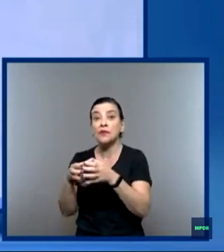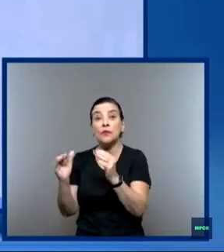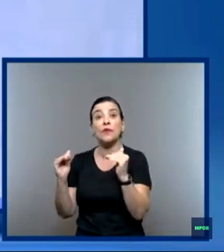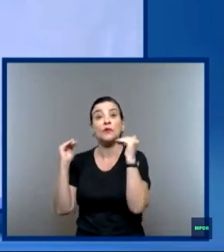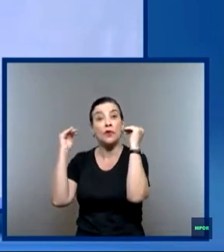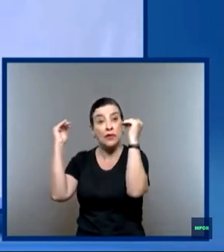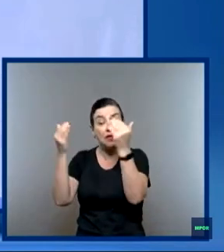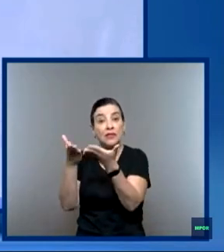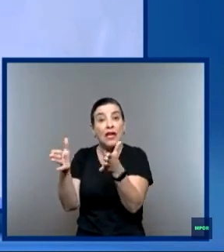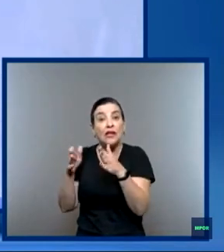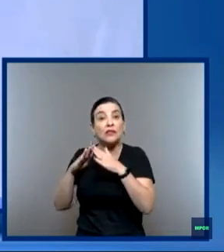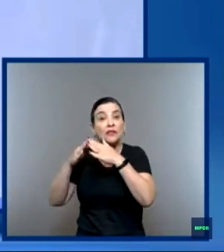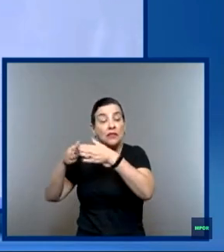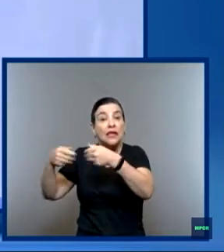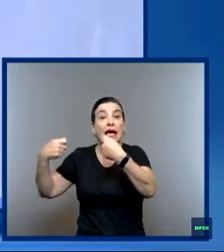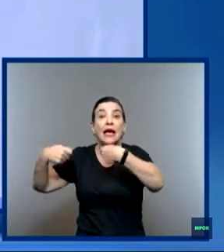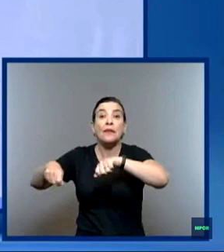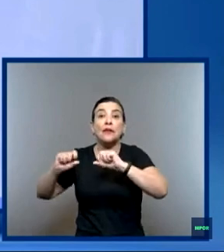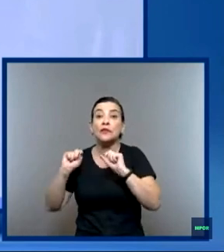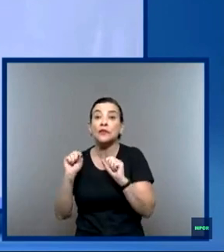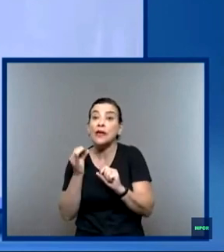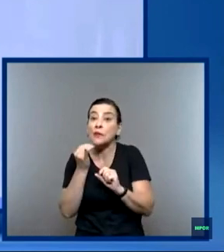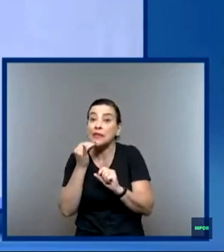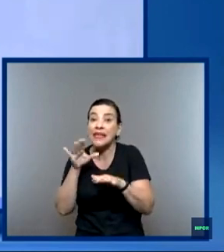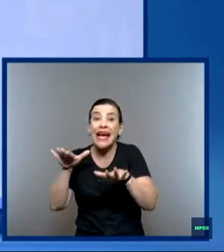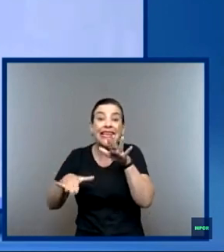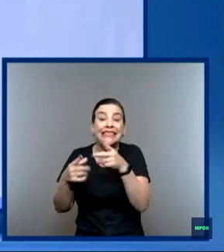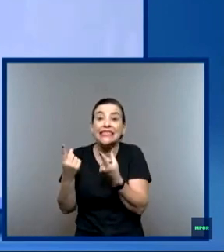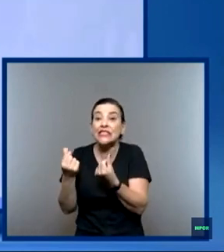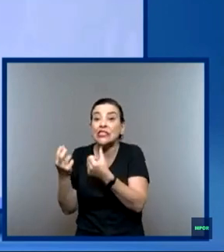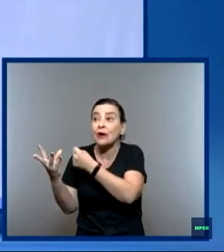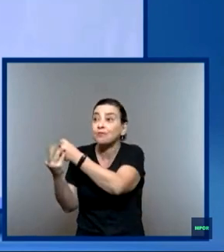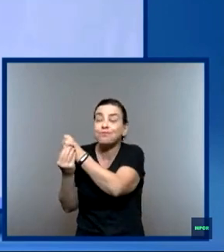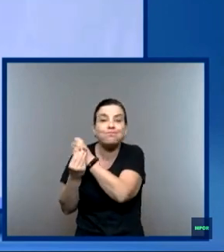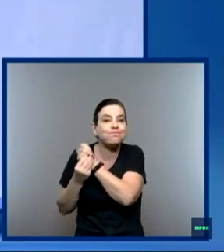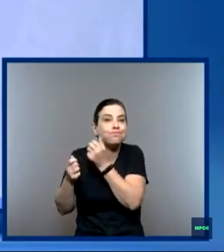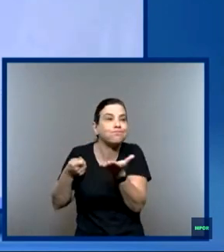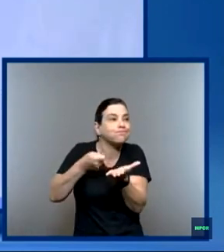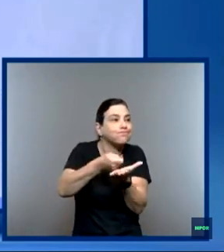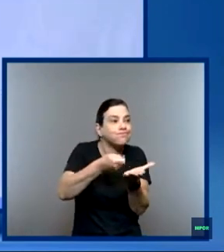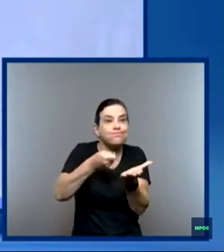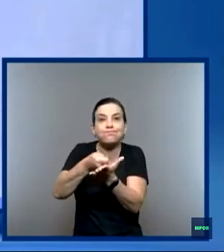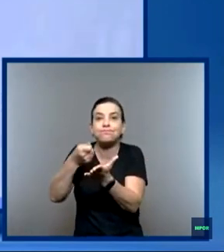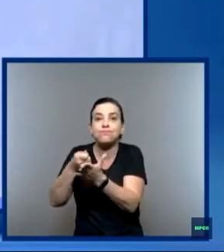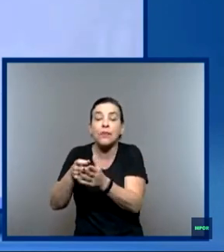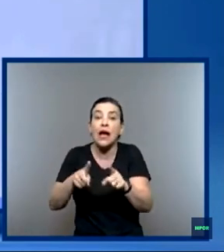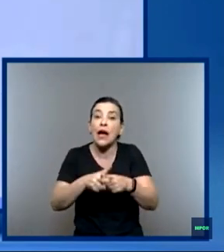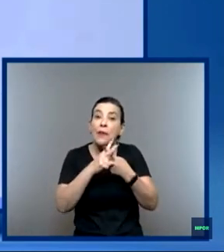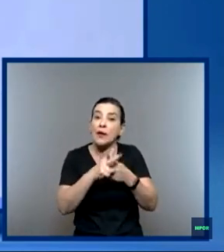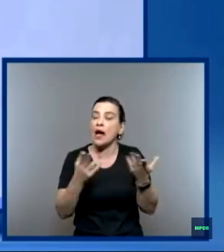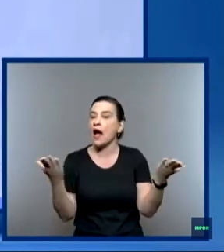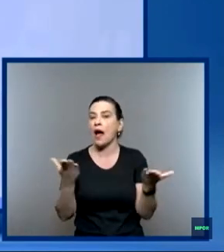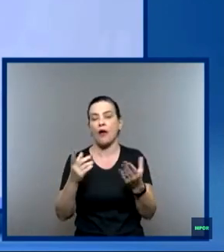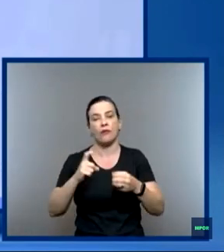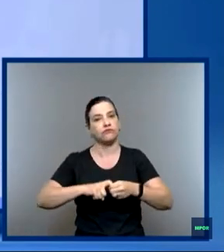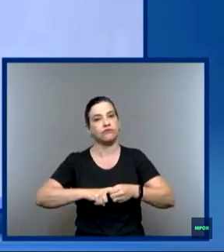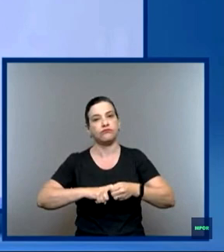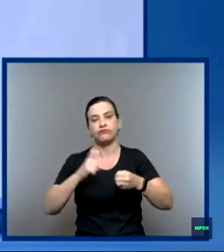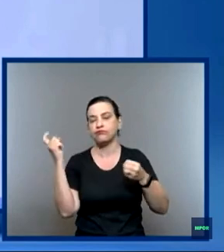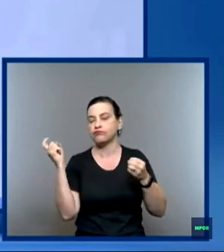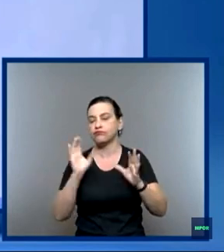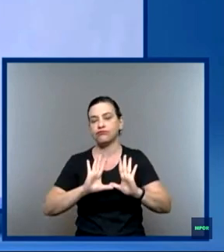dia, ela precisa de tirar recursos dos próprios cofres para poder pagar com manutenção. Ela vai se desonerar agora dessa